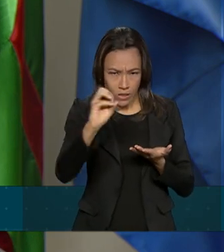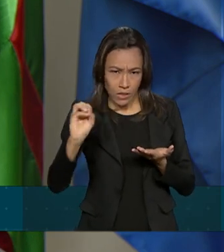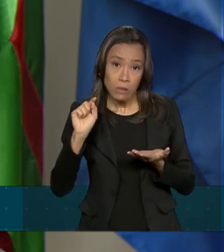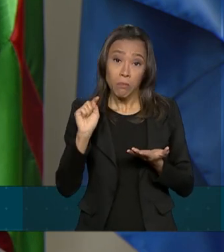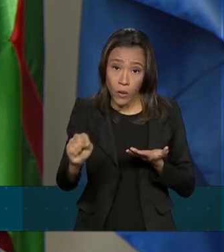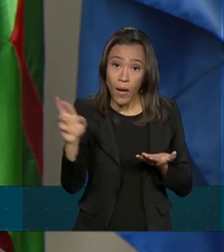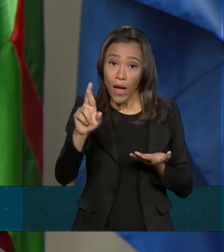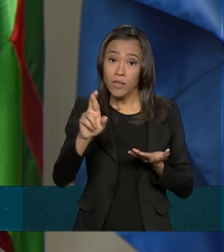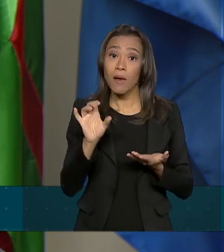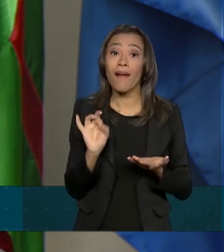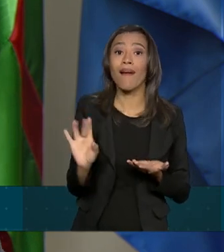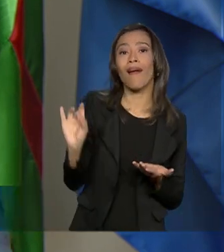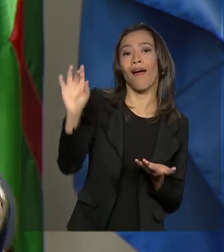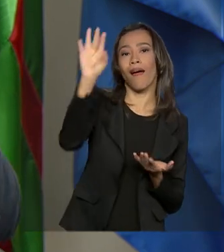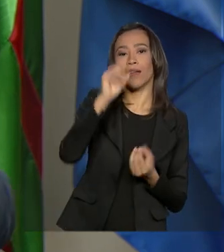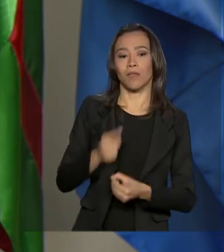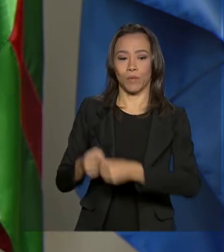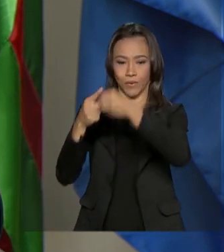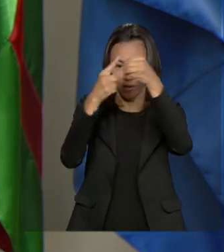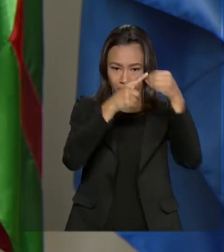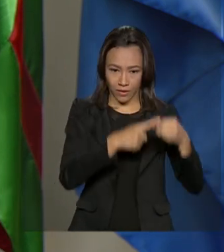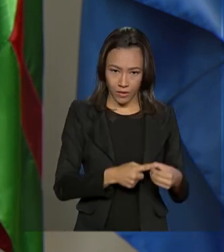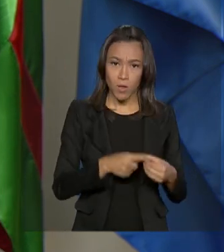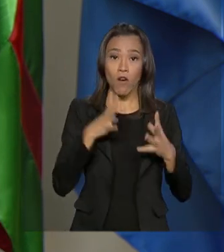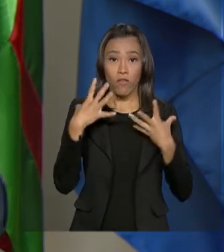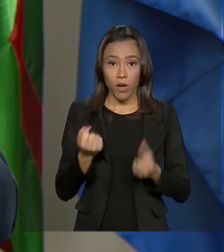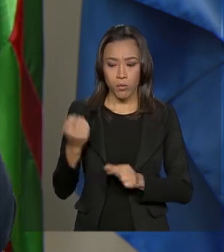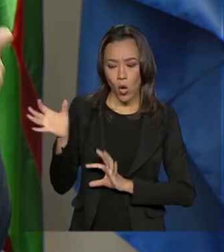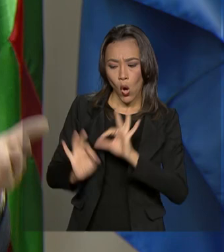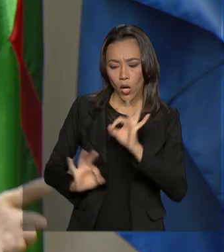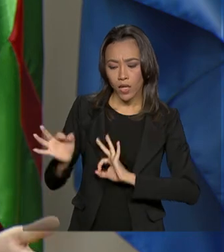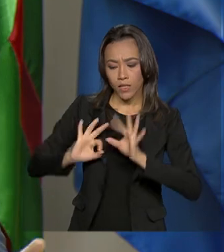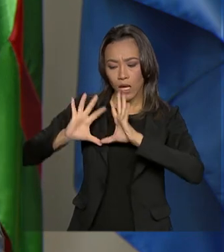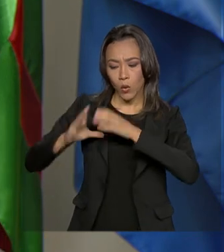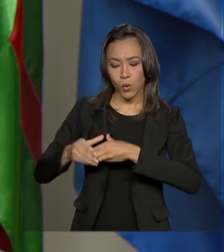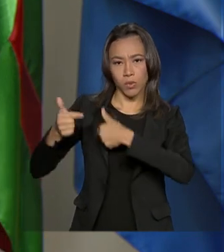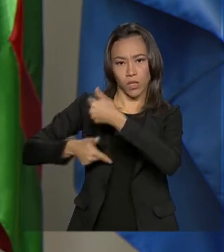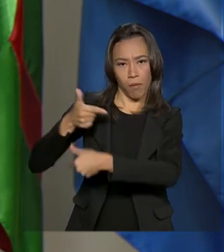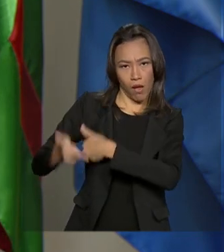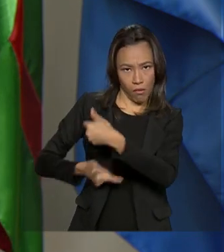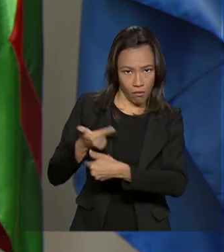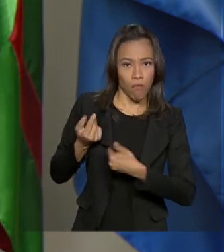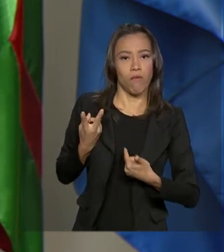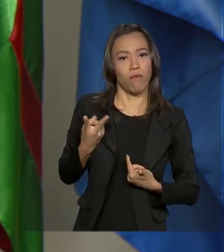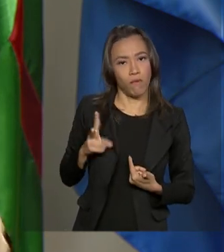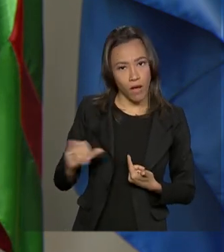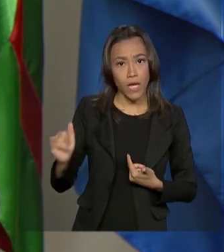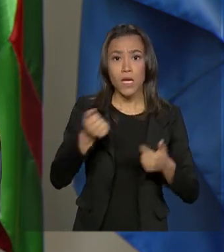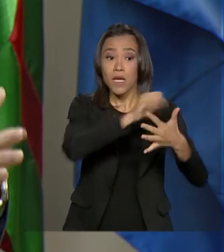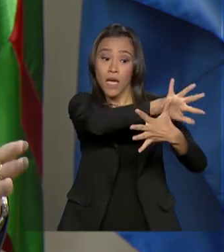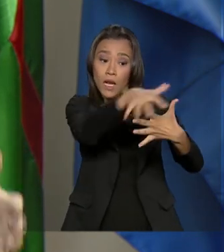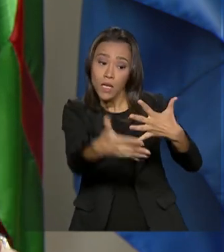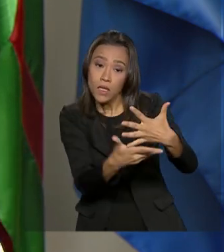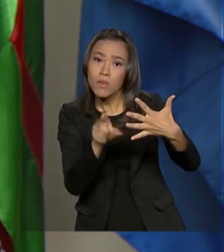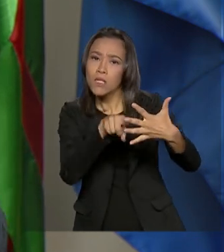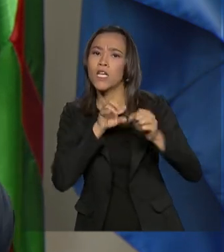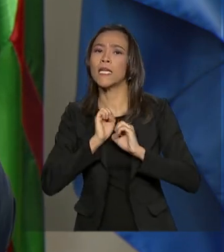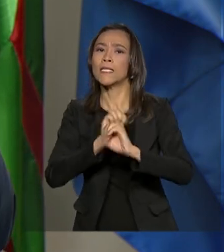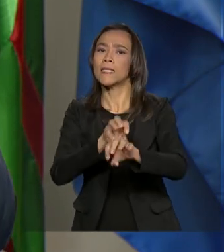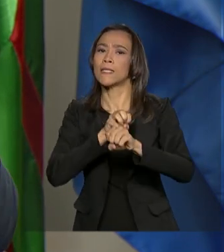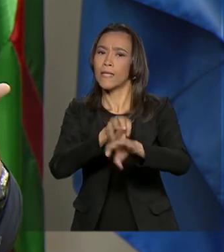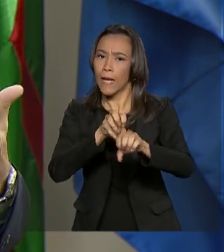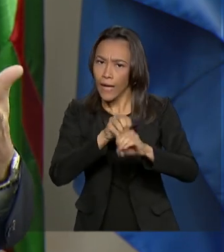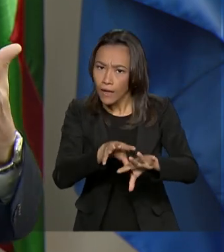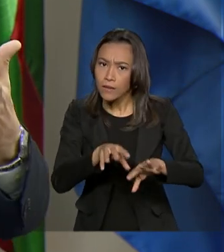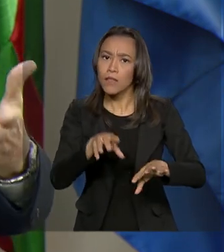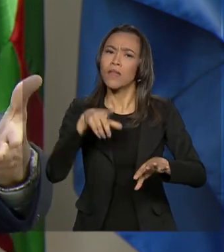município desses montar a equipe. Nós temos que não só que a libra seja ensinada, mas também